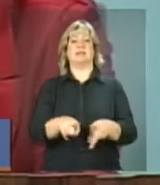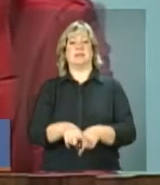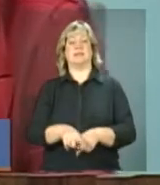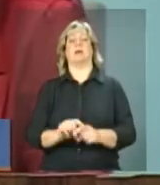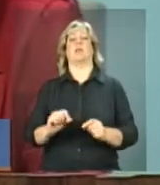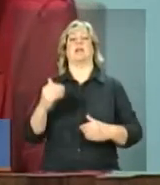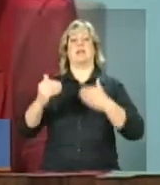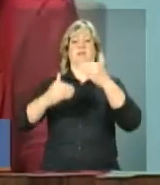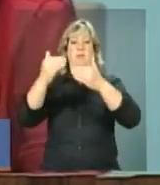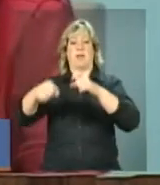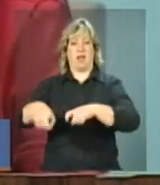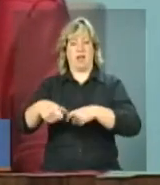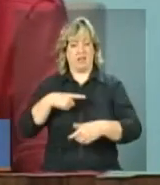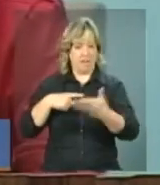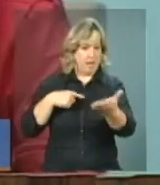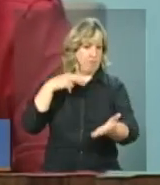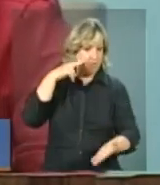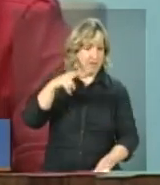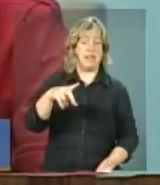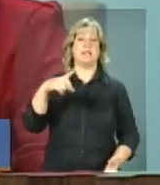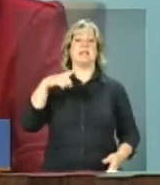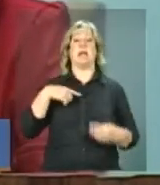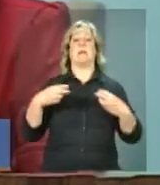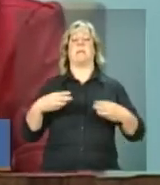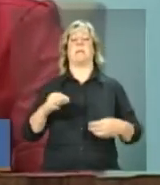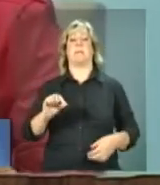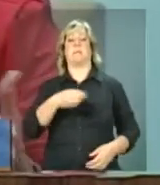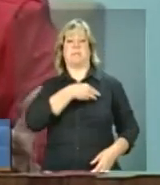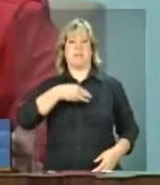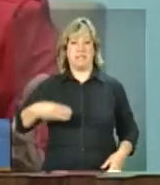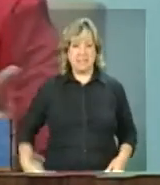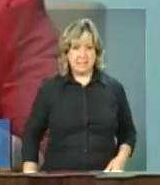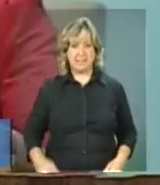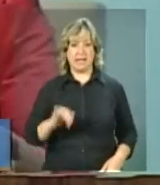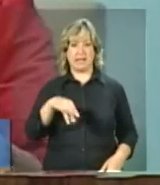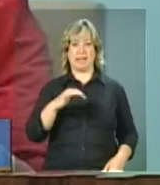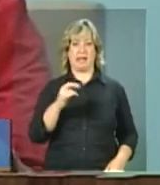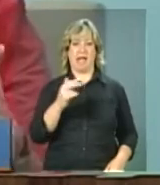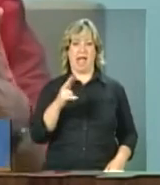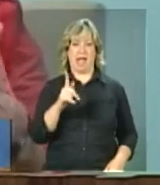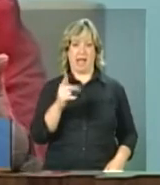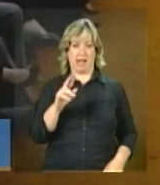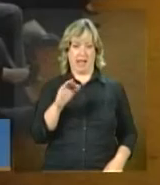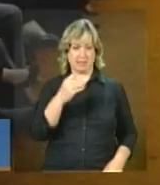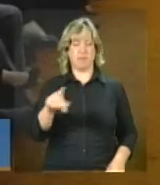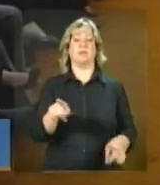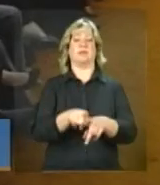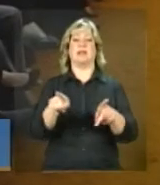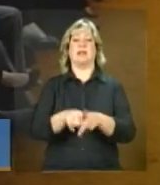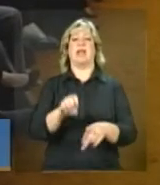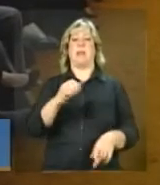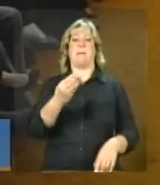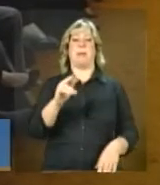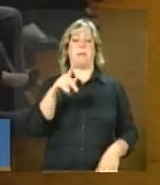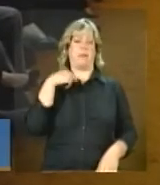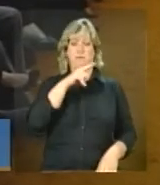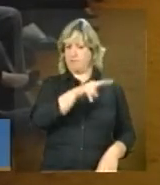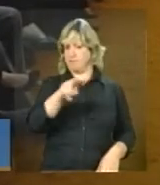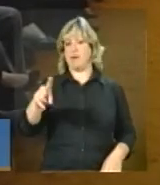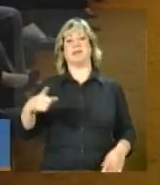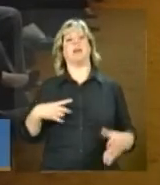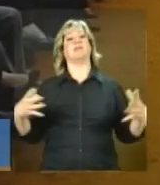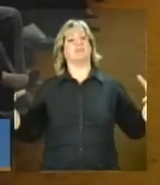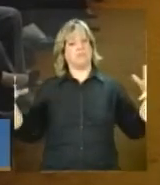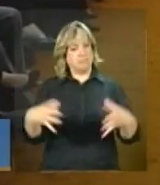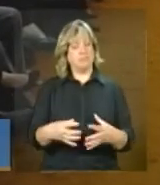Agrário. Eu tenho aqui o Ministério da Integração, eu tenho ali a Embrapa. Isso, por definição, é intersetorial,